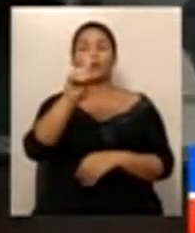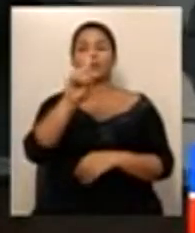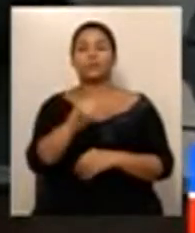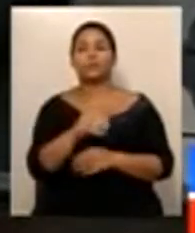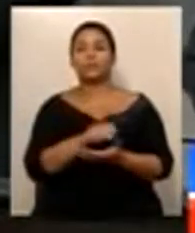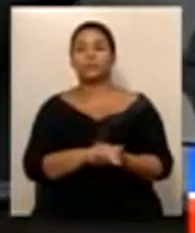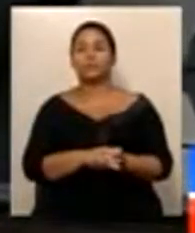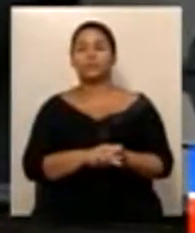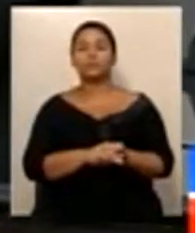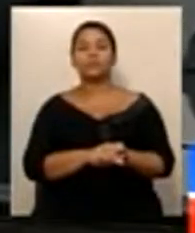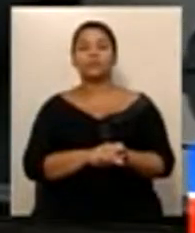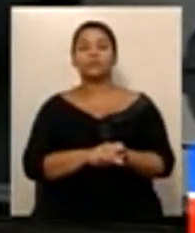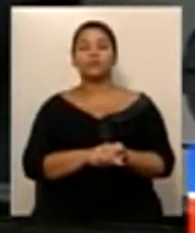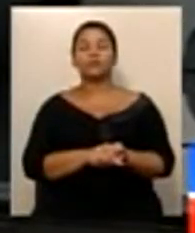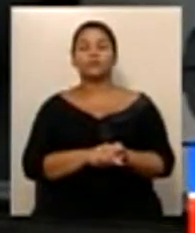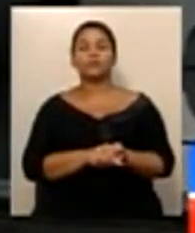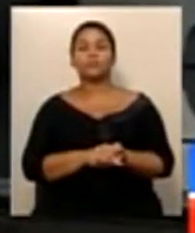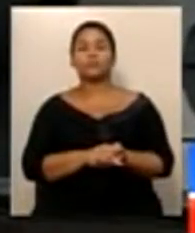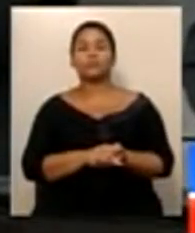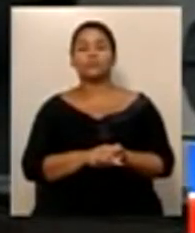Relator, deputado Ricardo Nezinho.